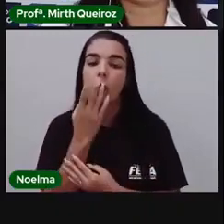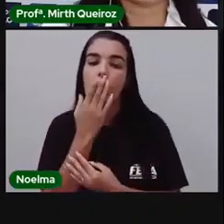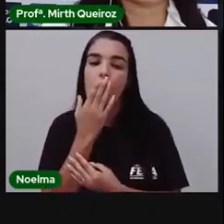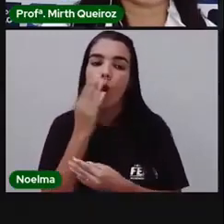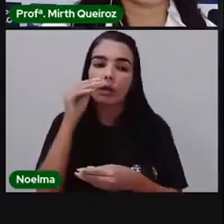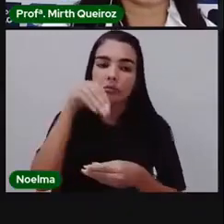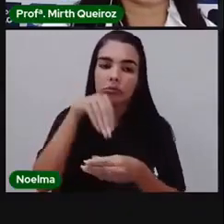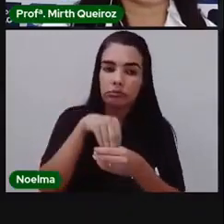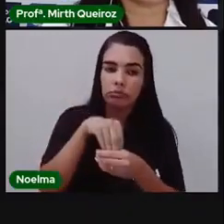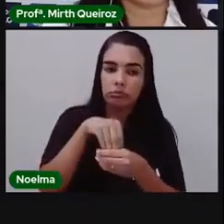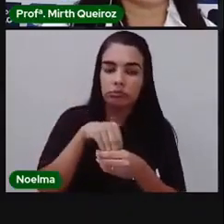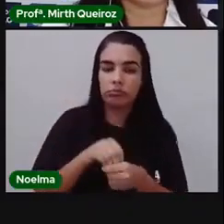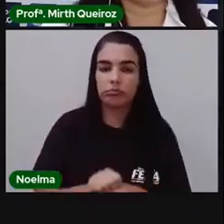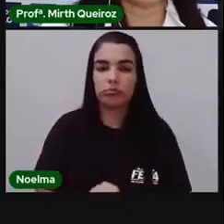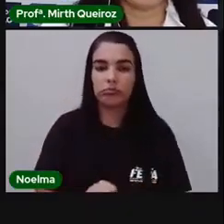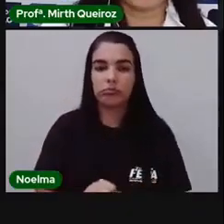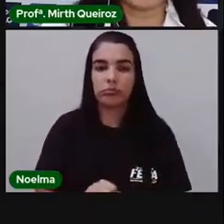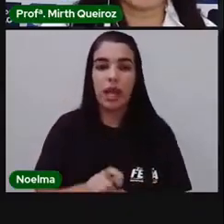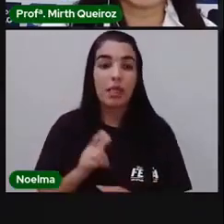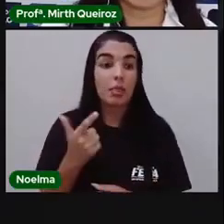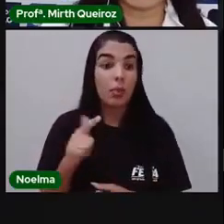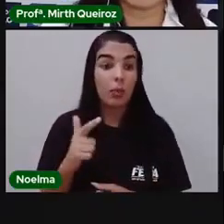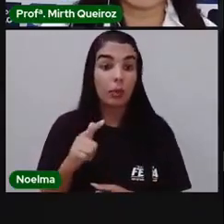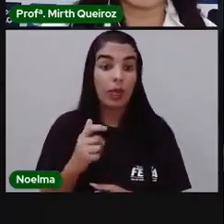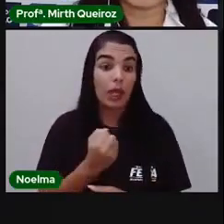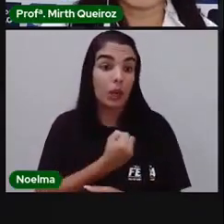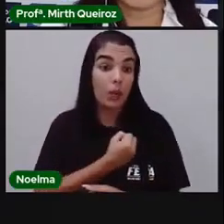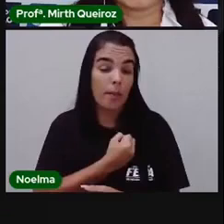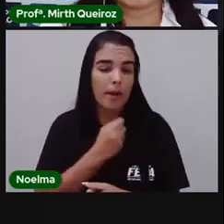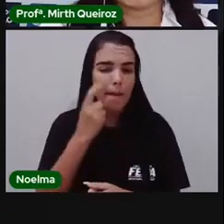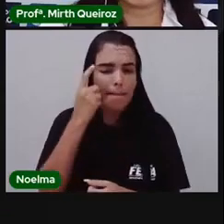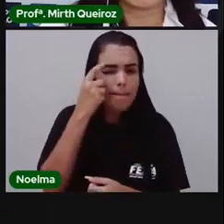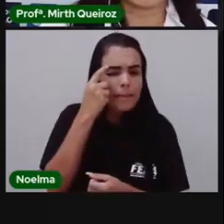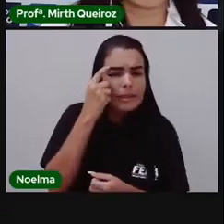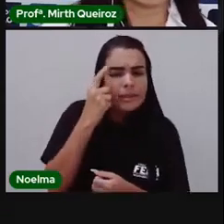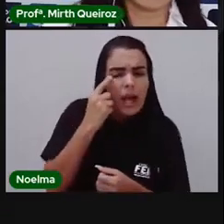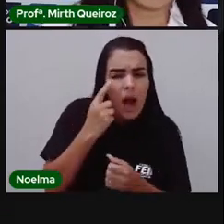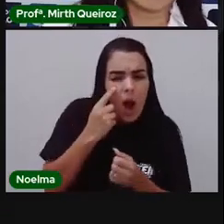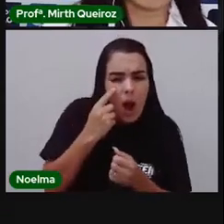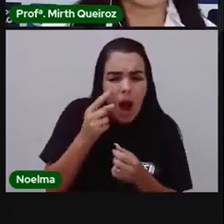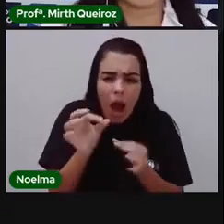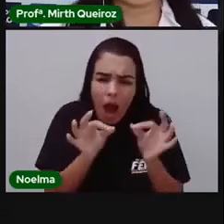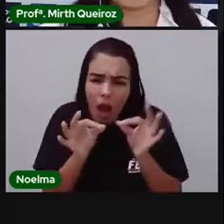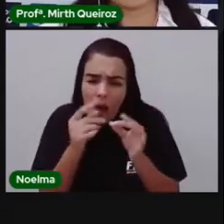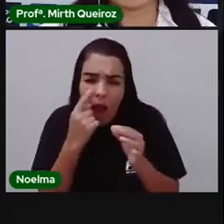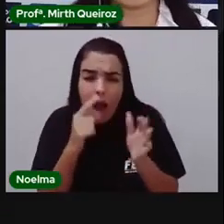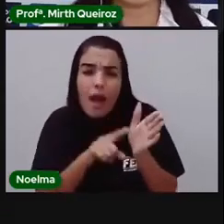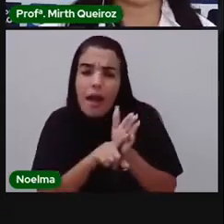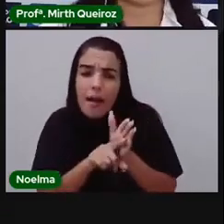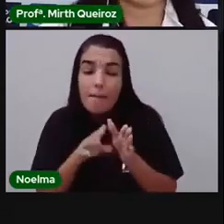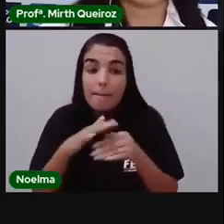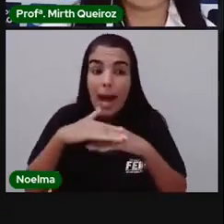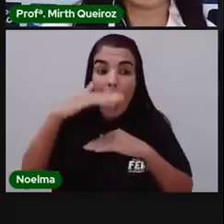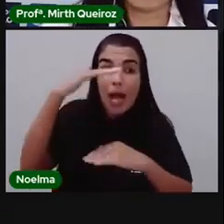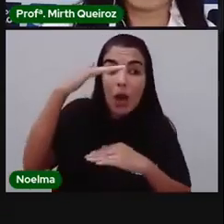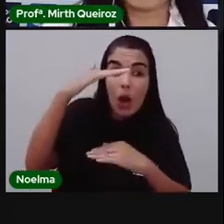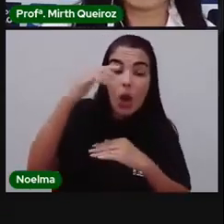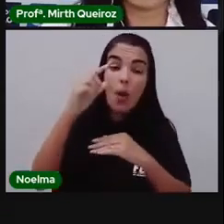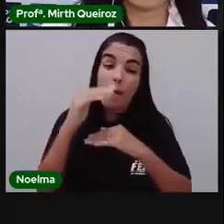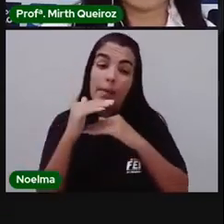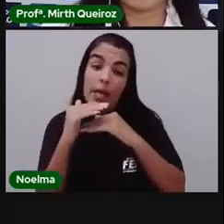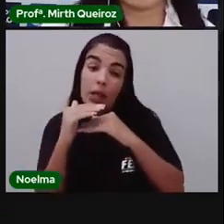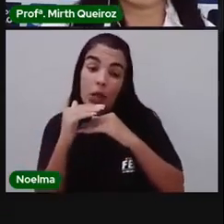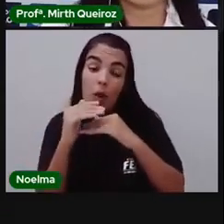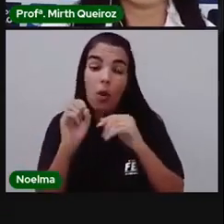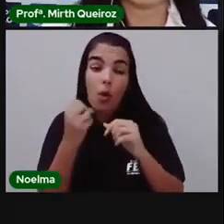O interessante é que aqui a gente não tem nenhum número, mas dá pra gente analisar qual tá mais, qual tá menos, qual tá